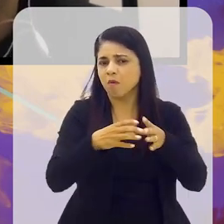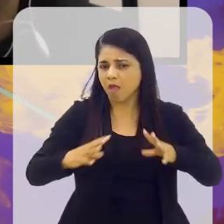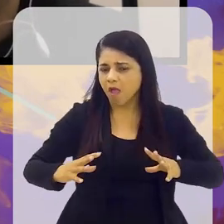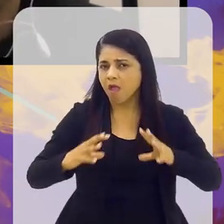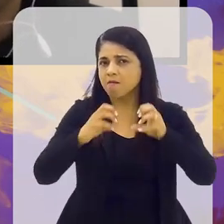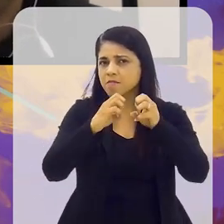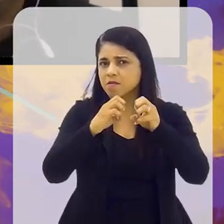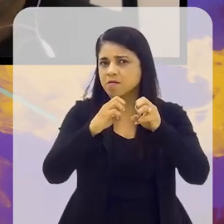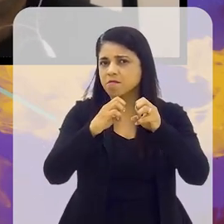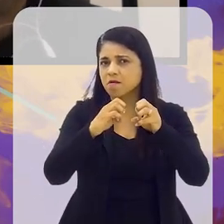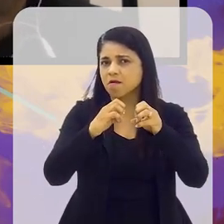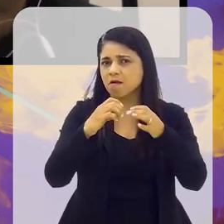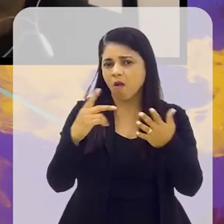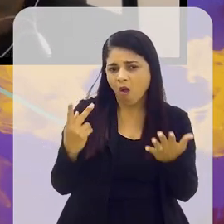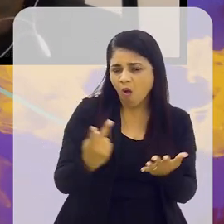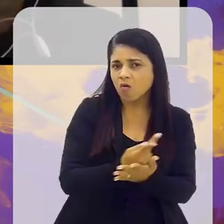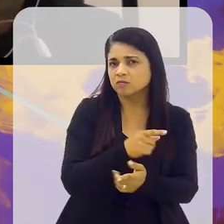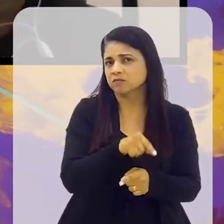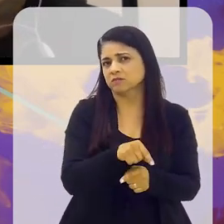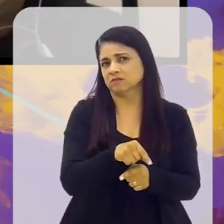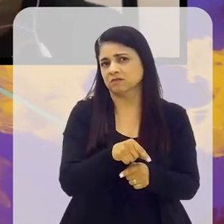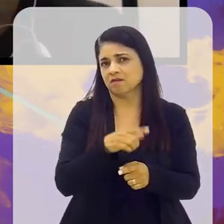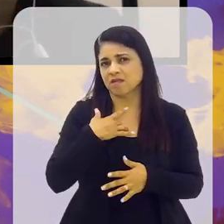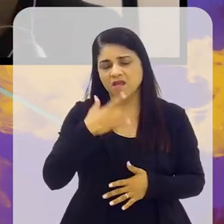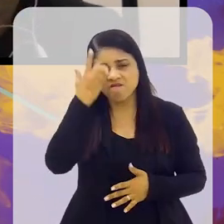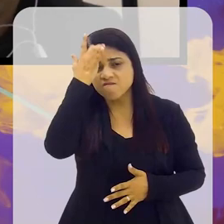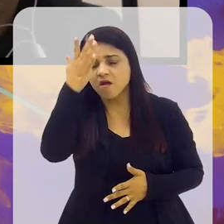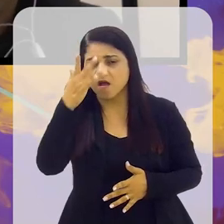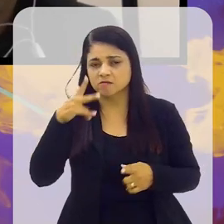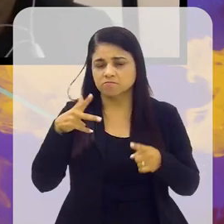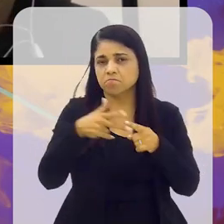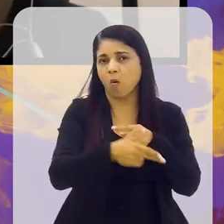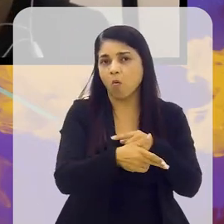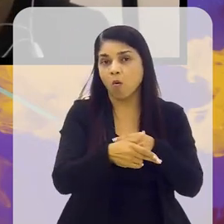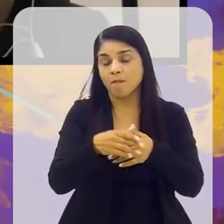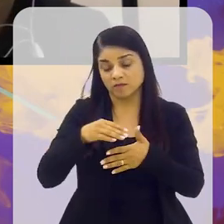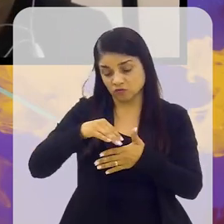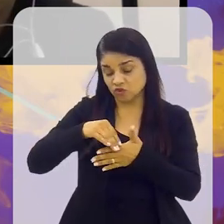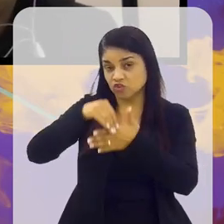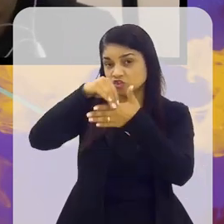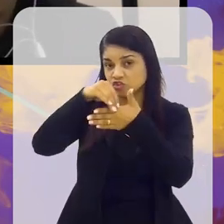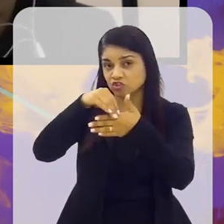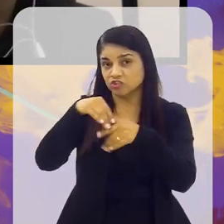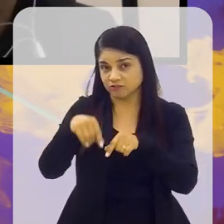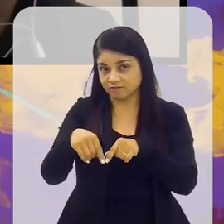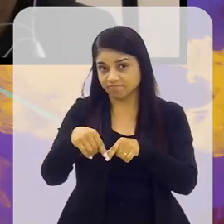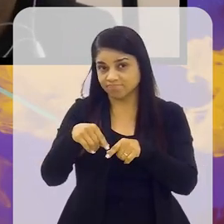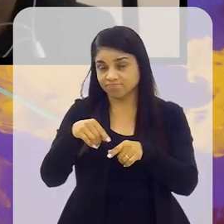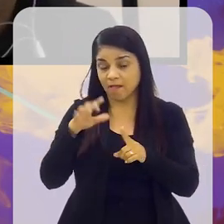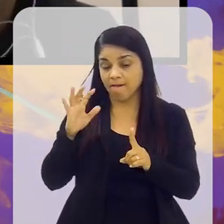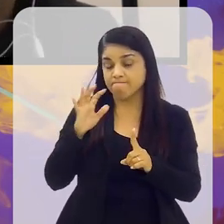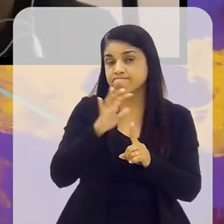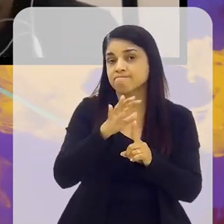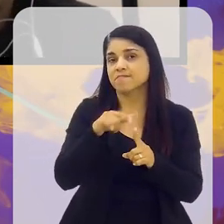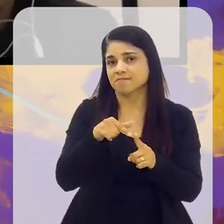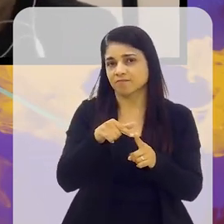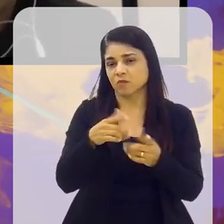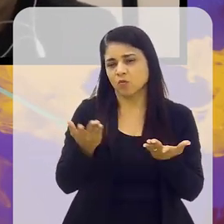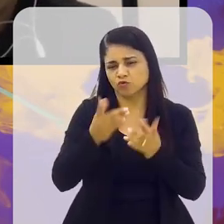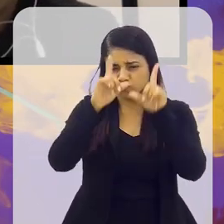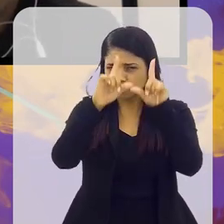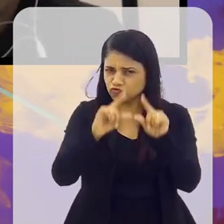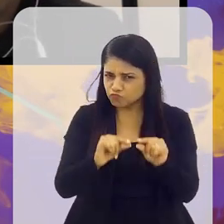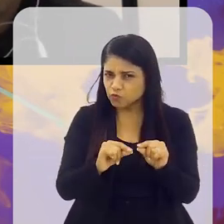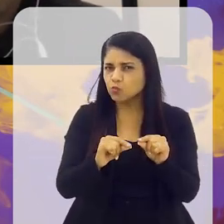aconteciam e era muito fácil. Corta isso. Mas aí também os dirigentes passavam a ser até ameaçados, né? Hoje em dia, isso